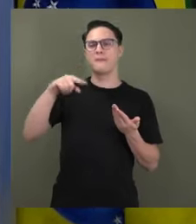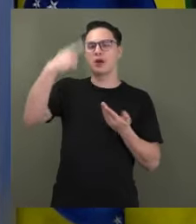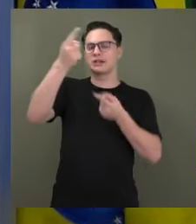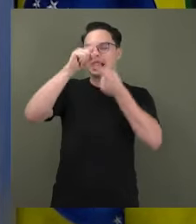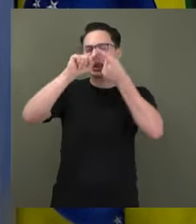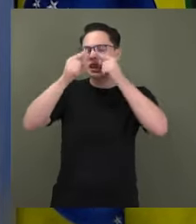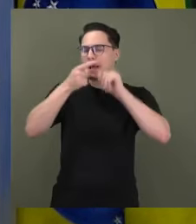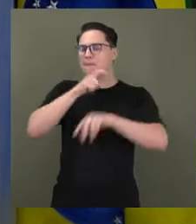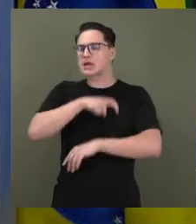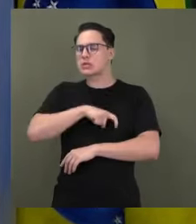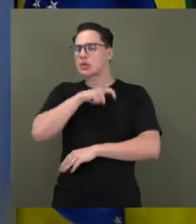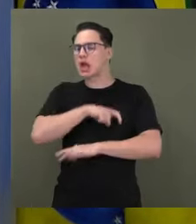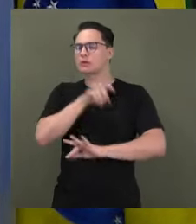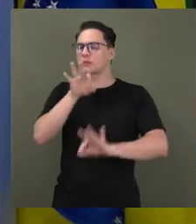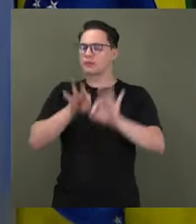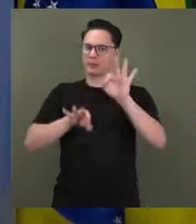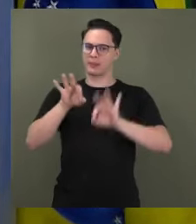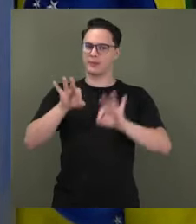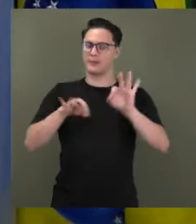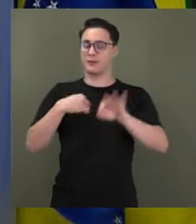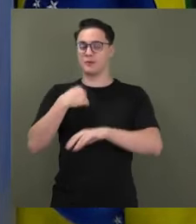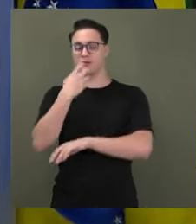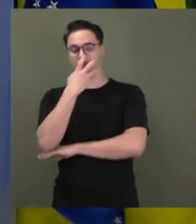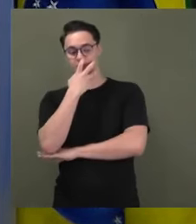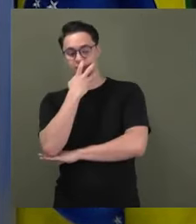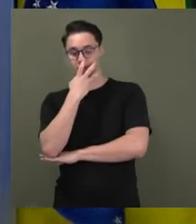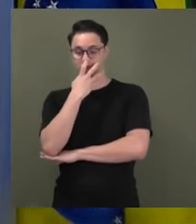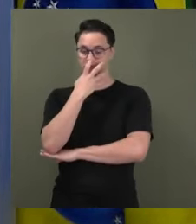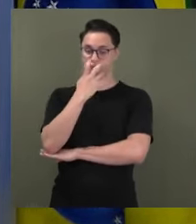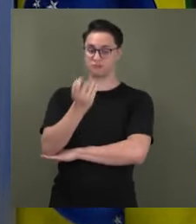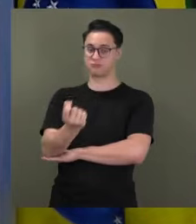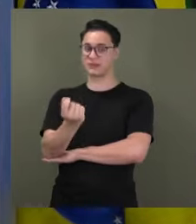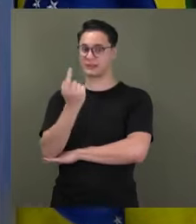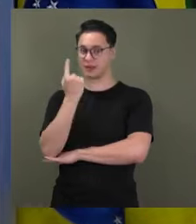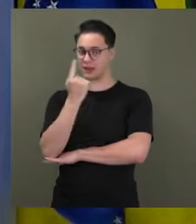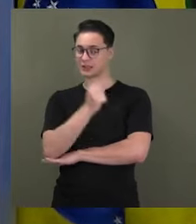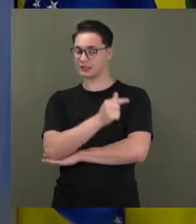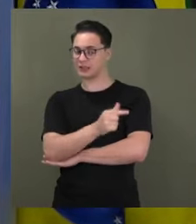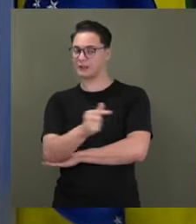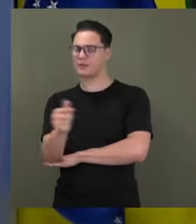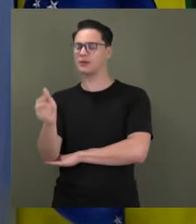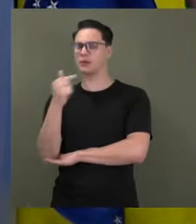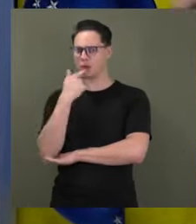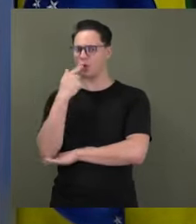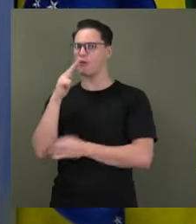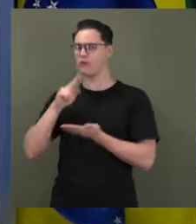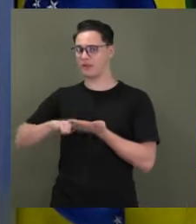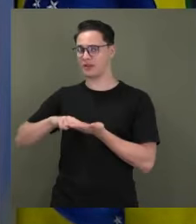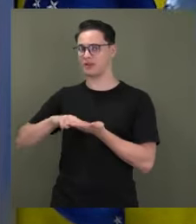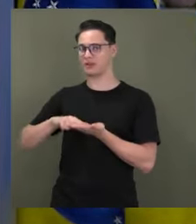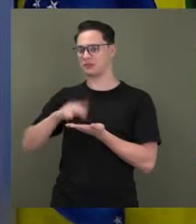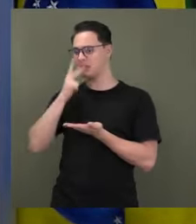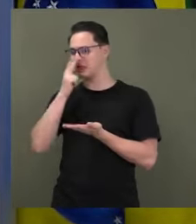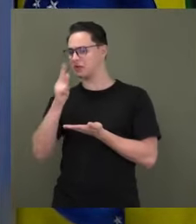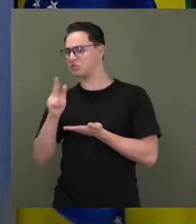sistema. Eu estou achando tudo muito esquisito essa semana, eu confesso para vocês. O meu vazio, o